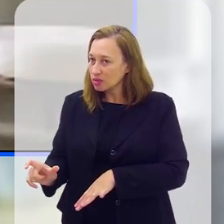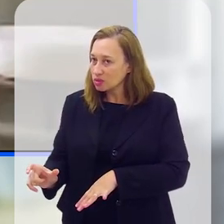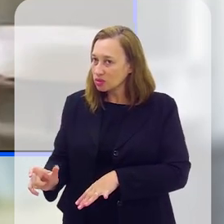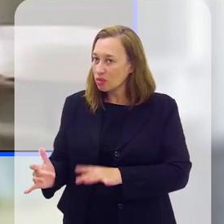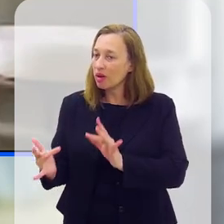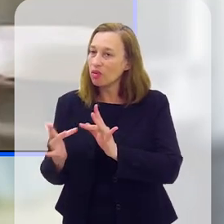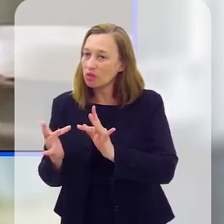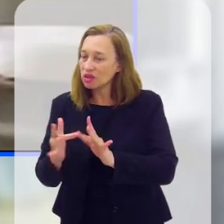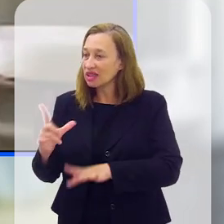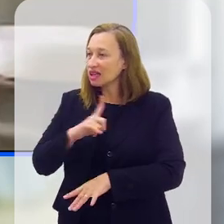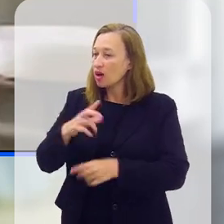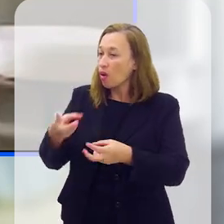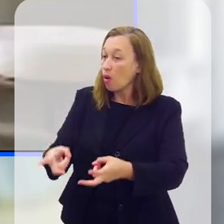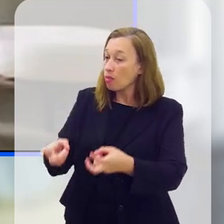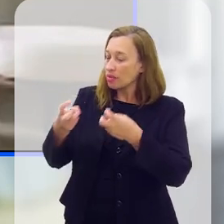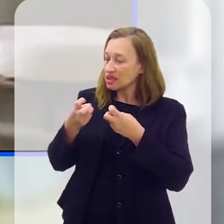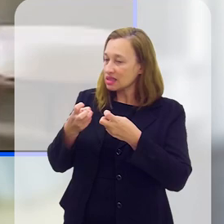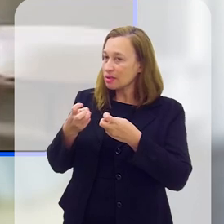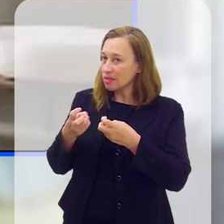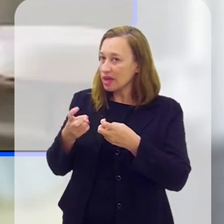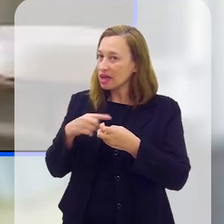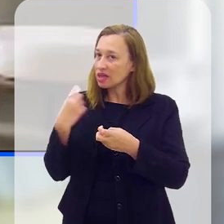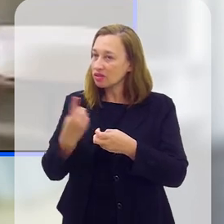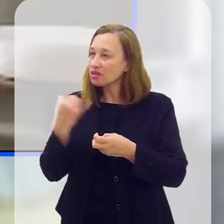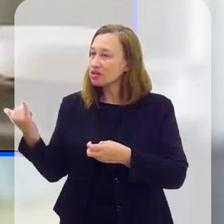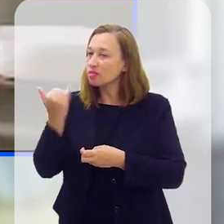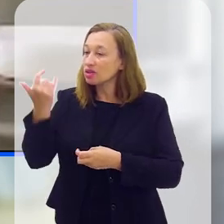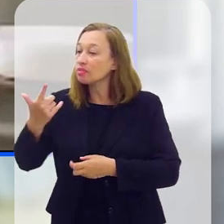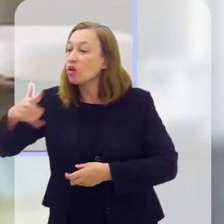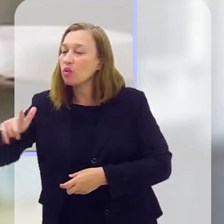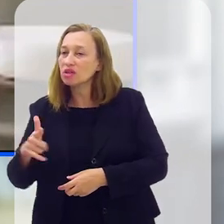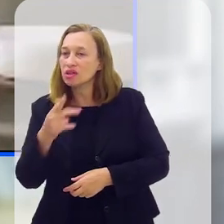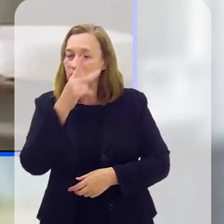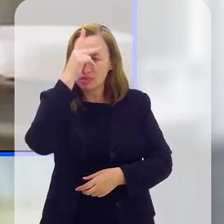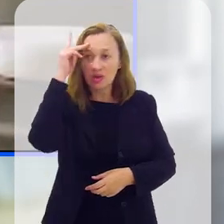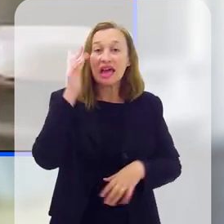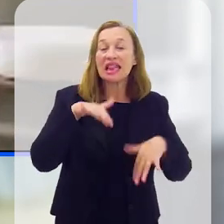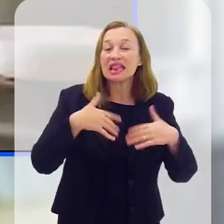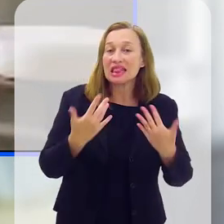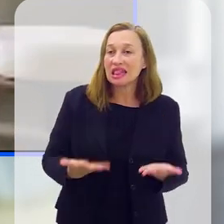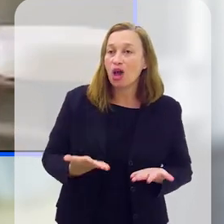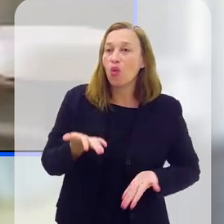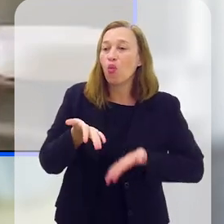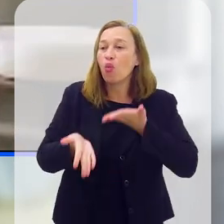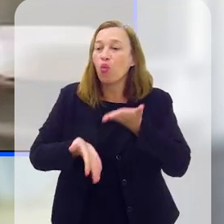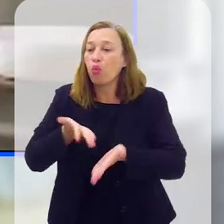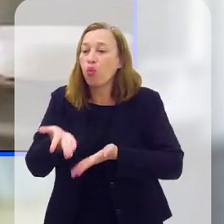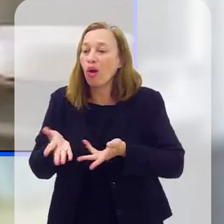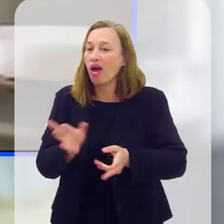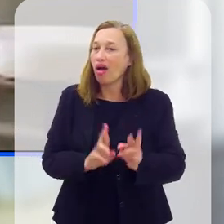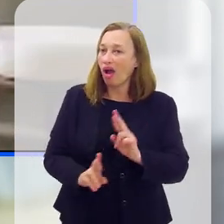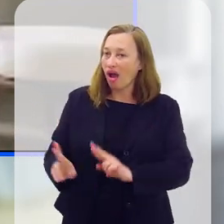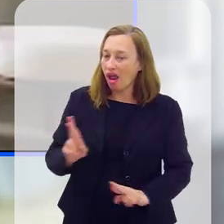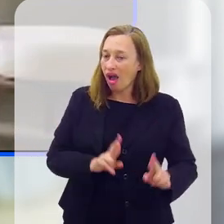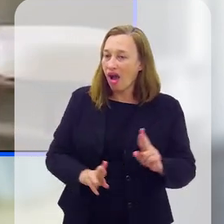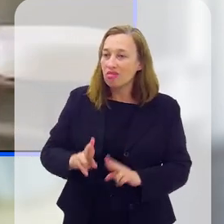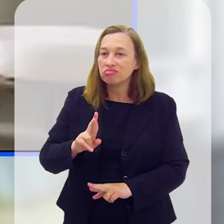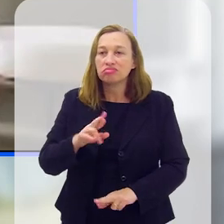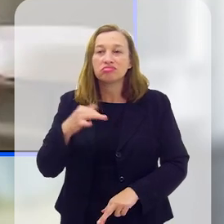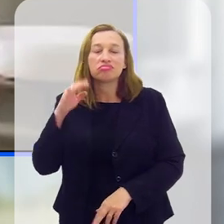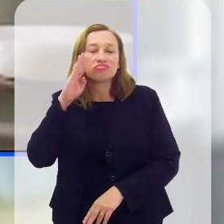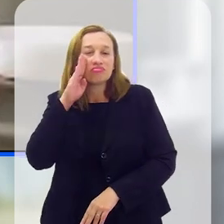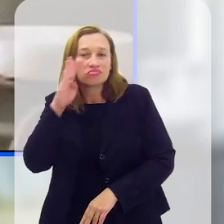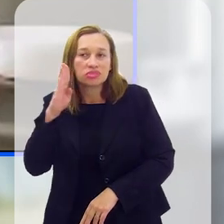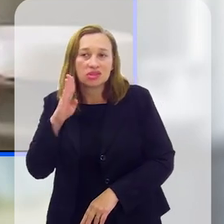faz toda a diferença de percebermos que realmente somos importantes para outras pessoas, então, cuidar das